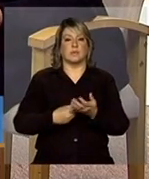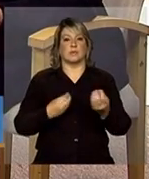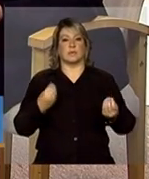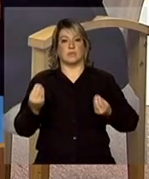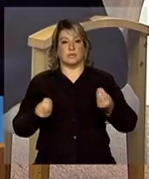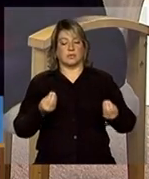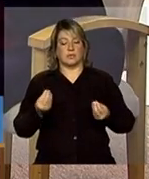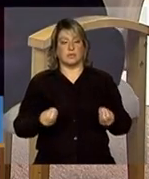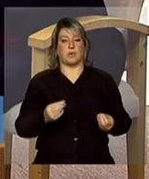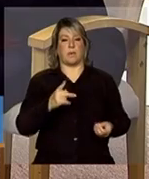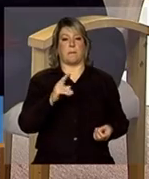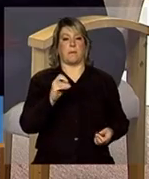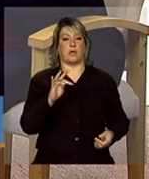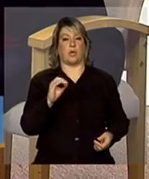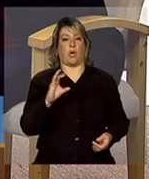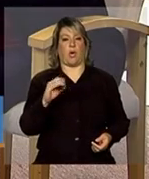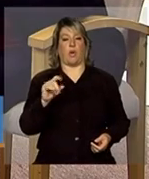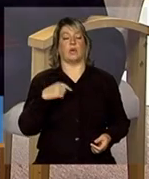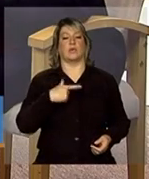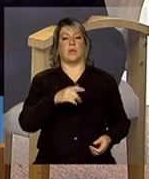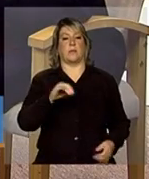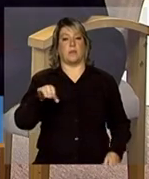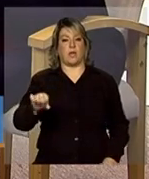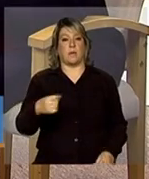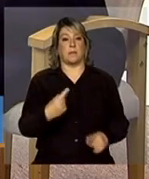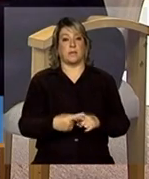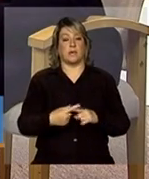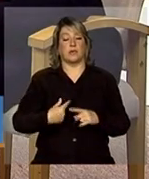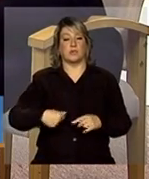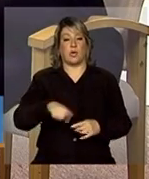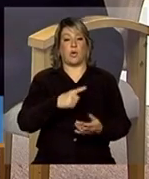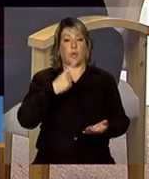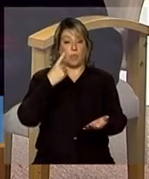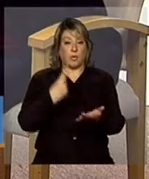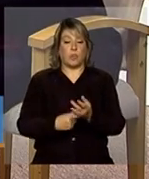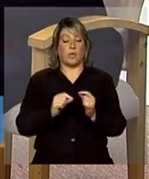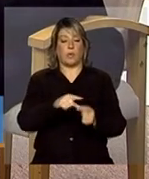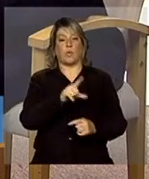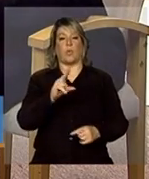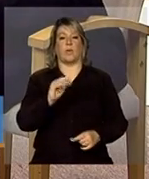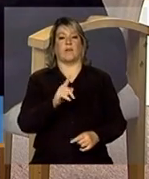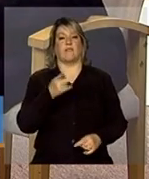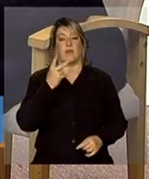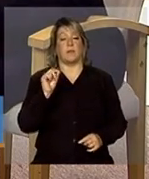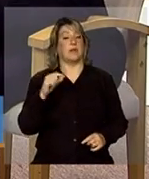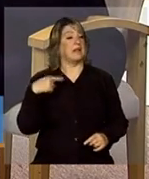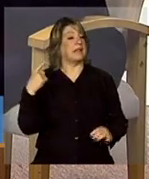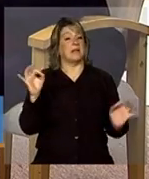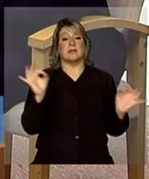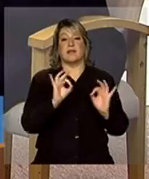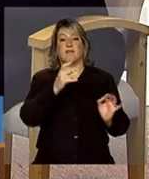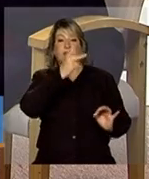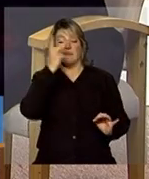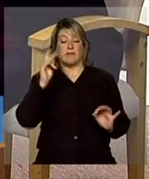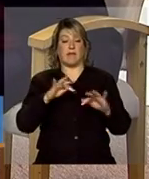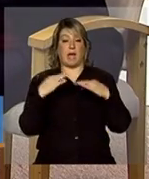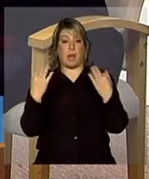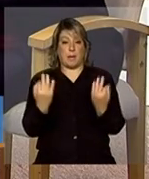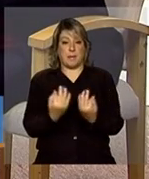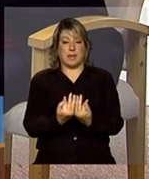2009, né? Aprimorando para que a gente cumpra isso que o Luiz falou. Que nenhuma família seja